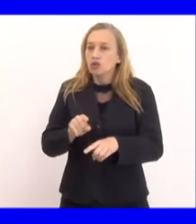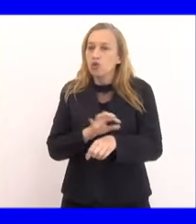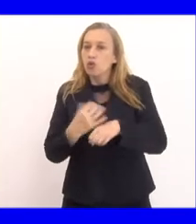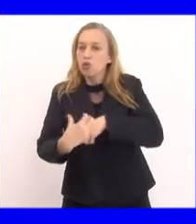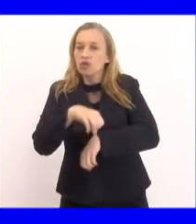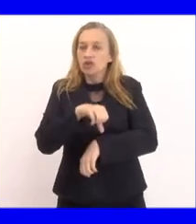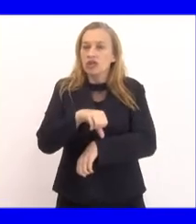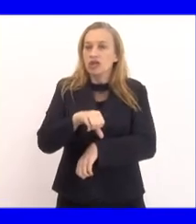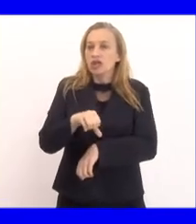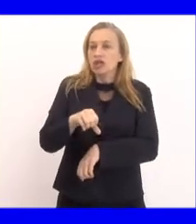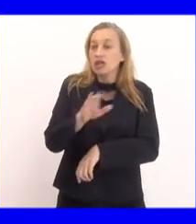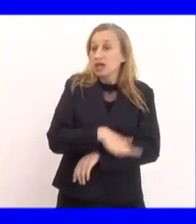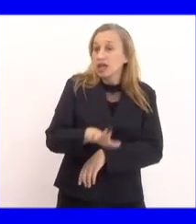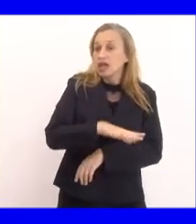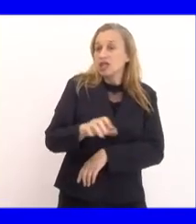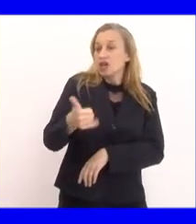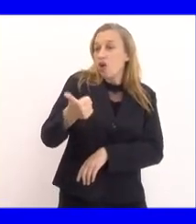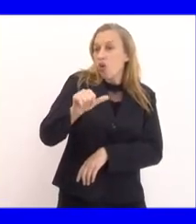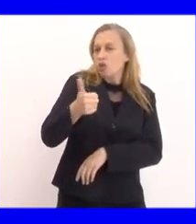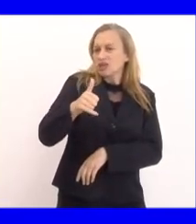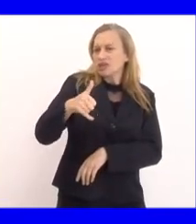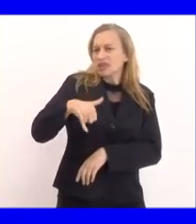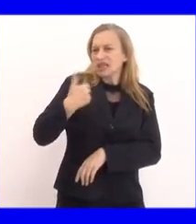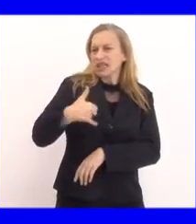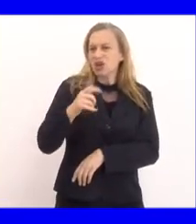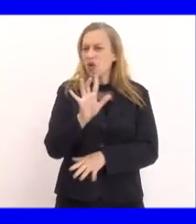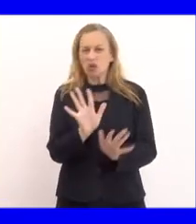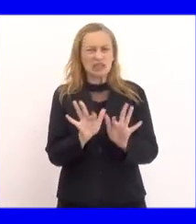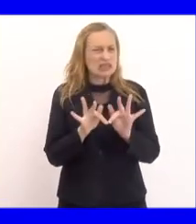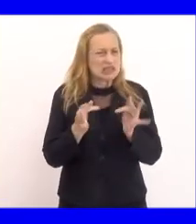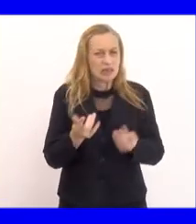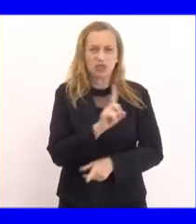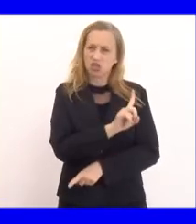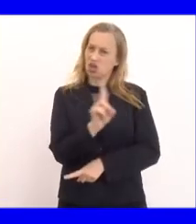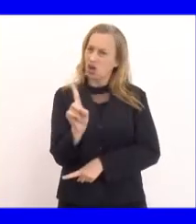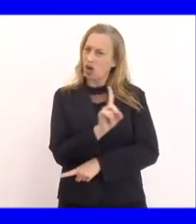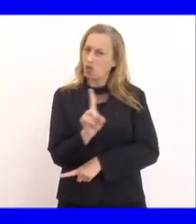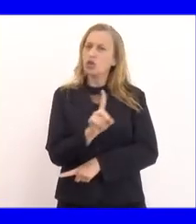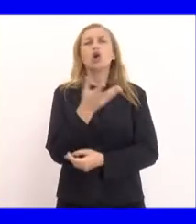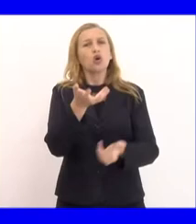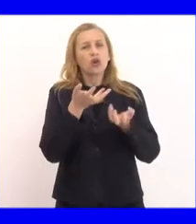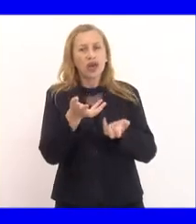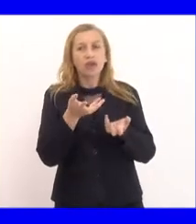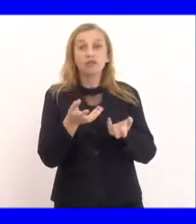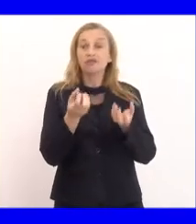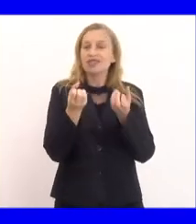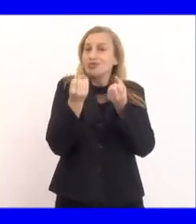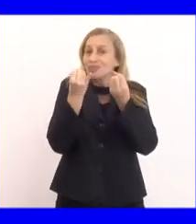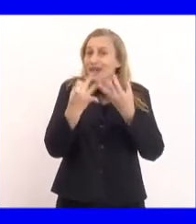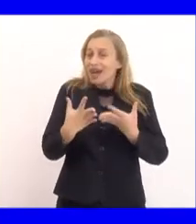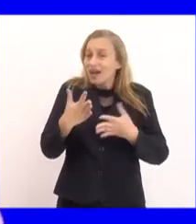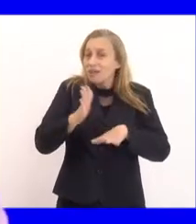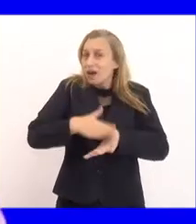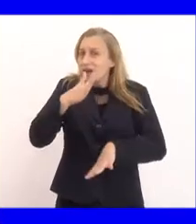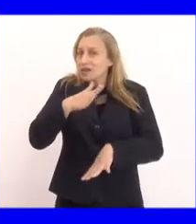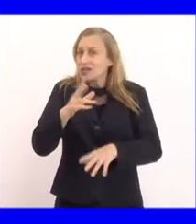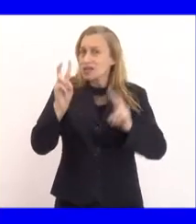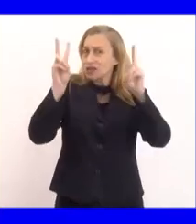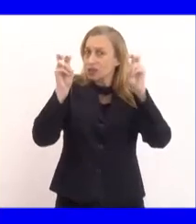de 5 a 11 anos, porque não é uma coisa tão simples assim como dizem, né? Então, eu quero também deixar muito claro aqui,